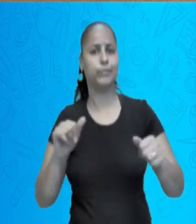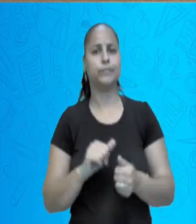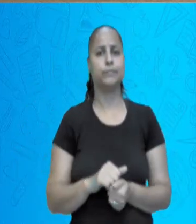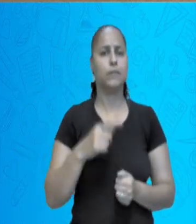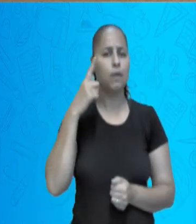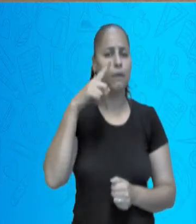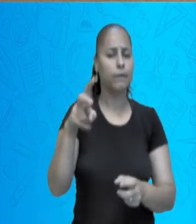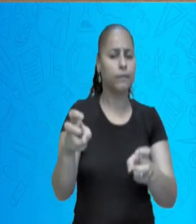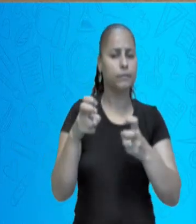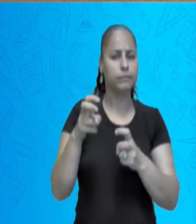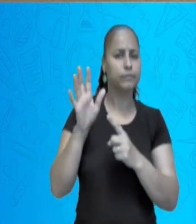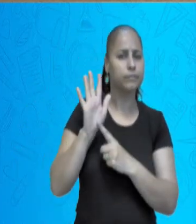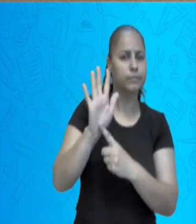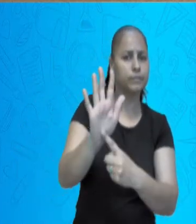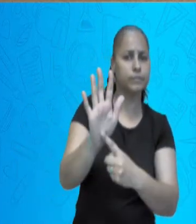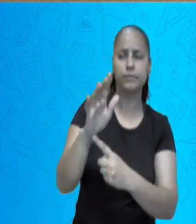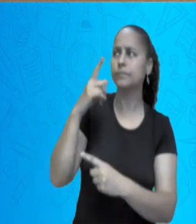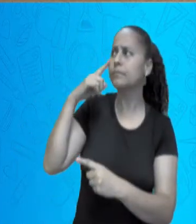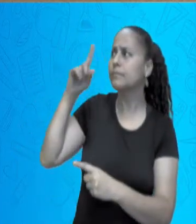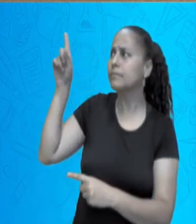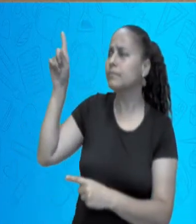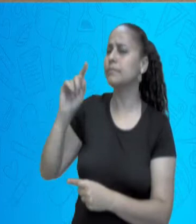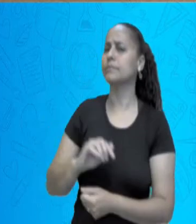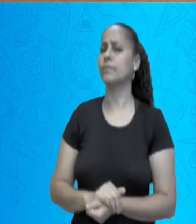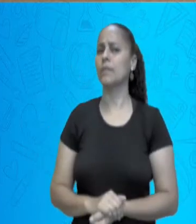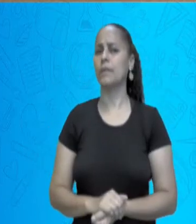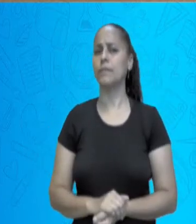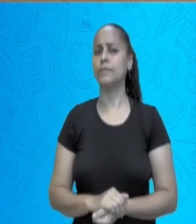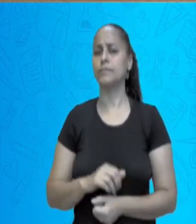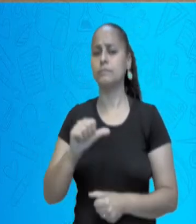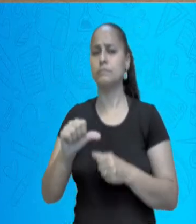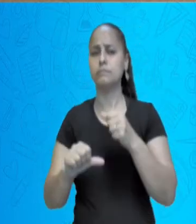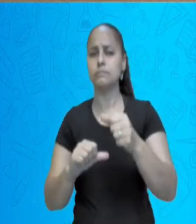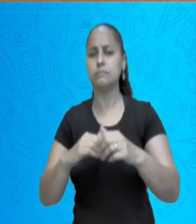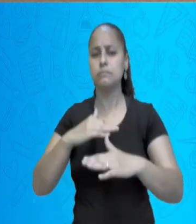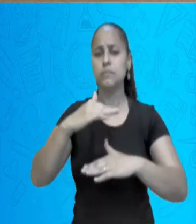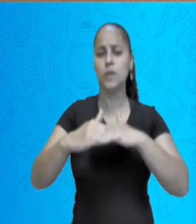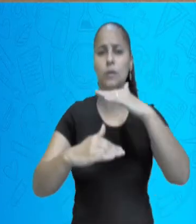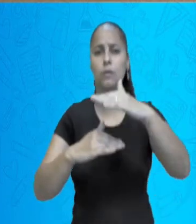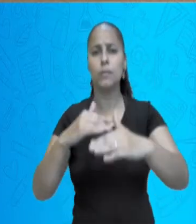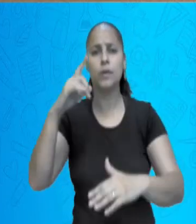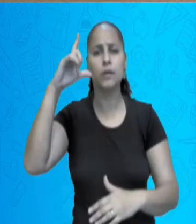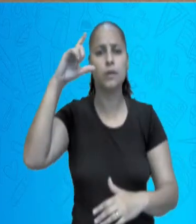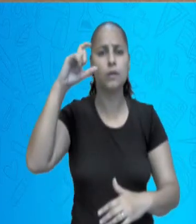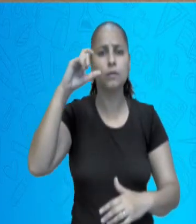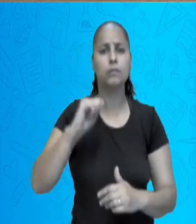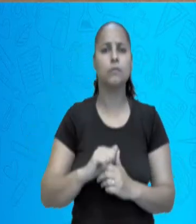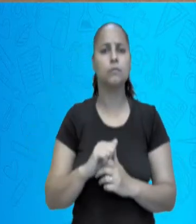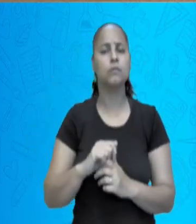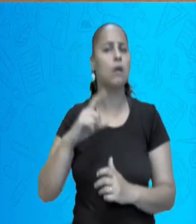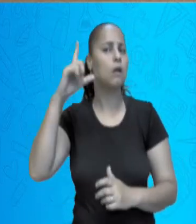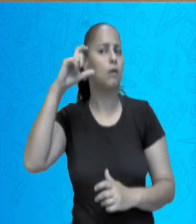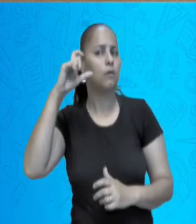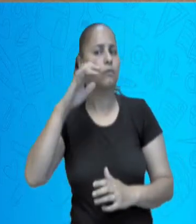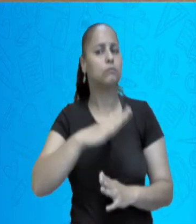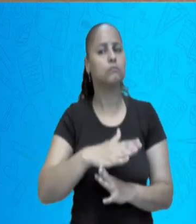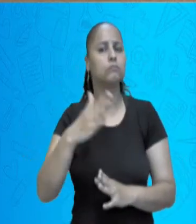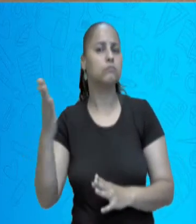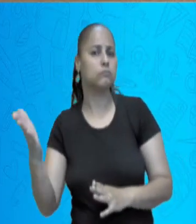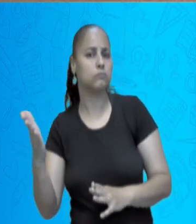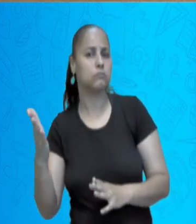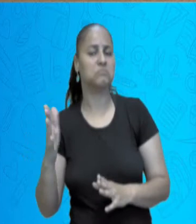Observemos agora, a partir do momento que a fotografia, ela deixa de ser apenas